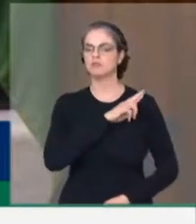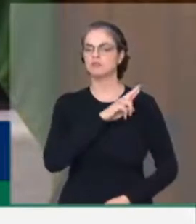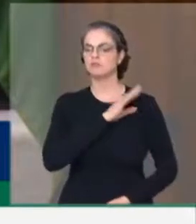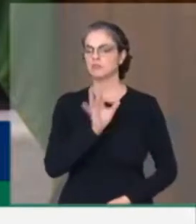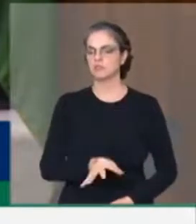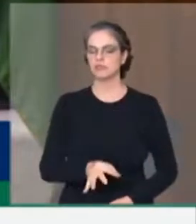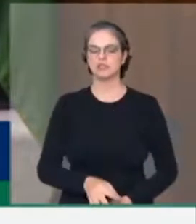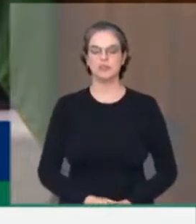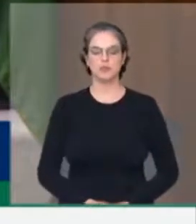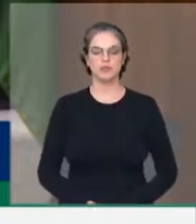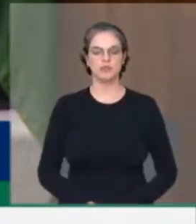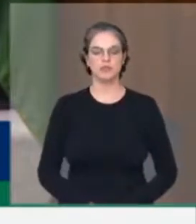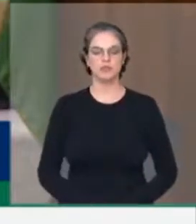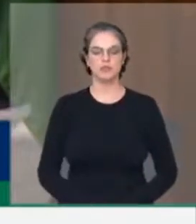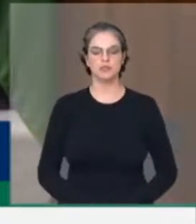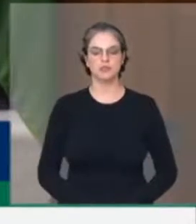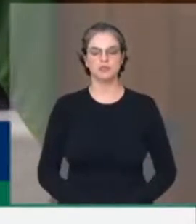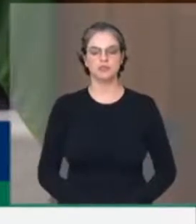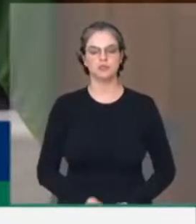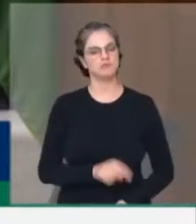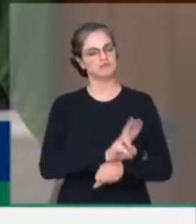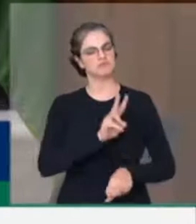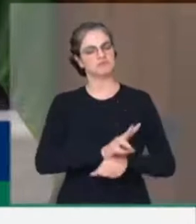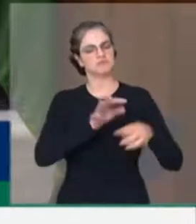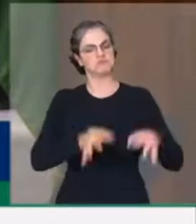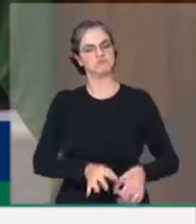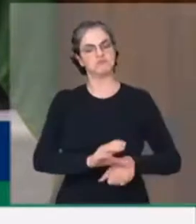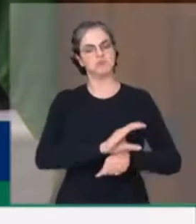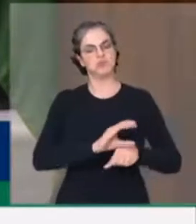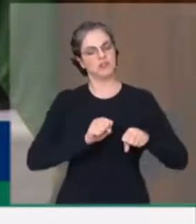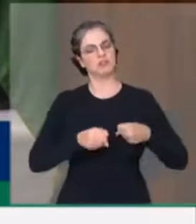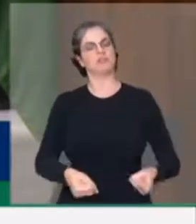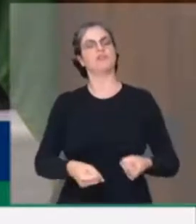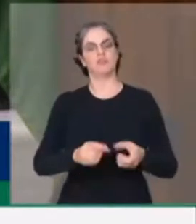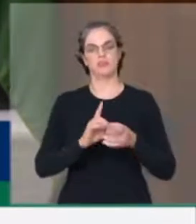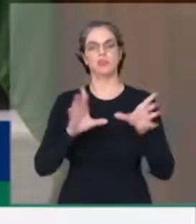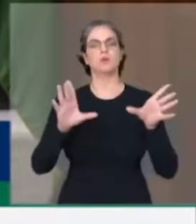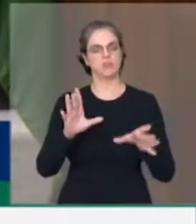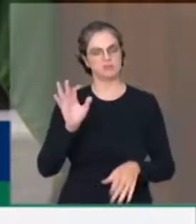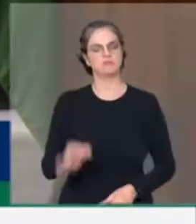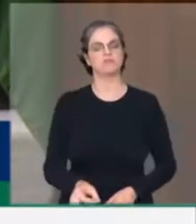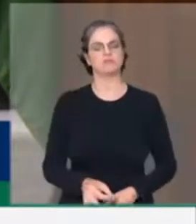de guarda da Constituição, de defesa do Estado Democrático de Direito.